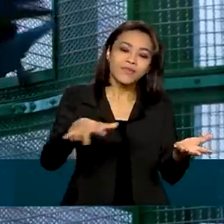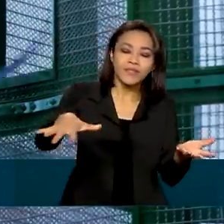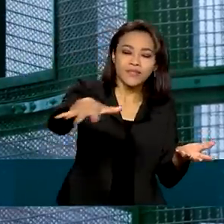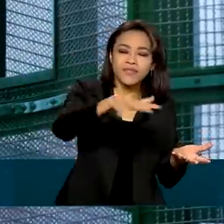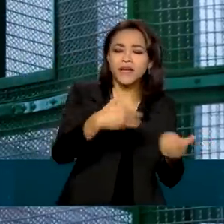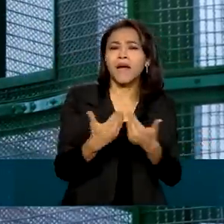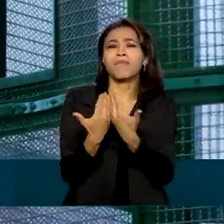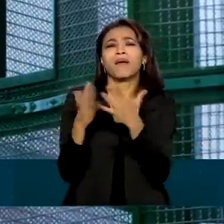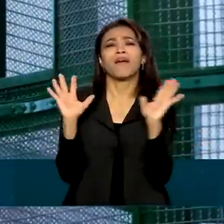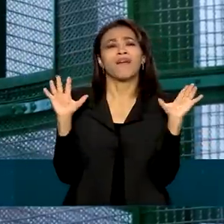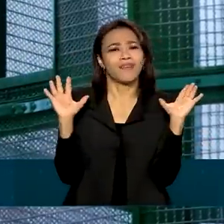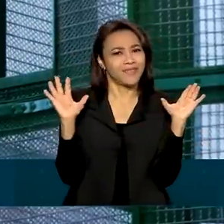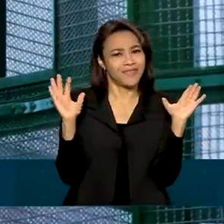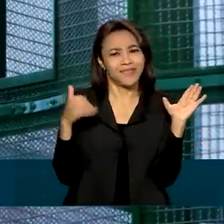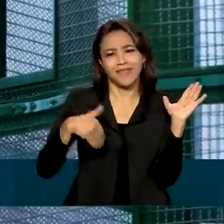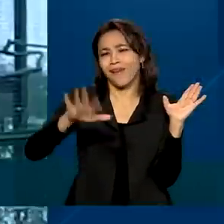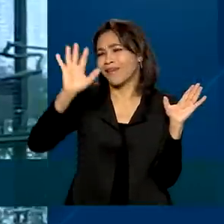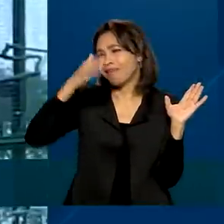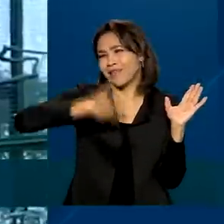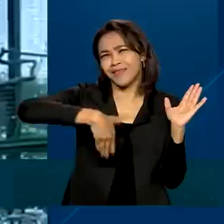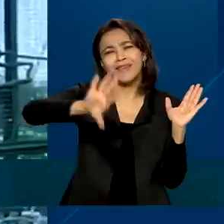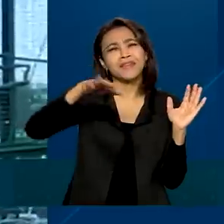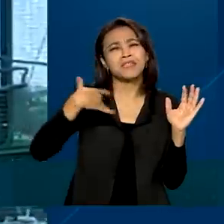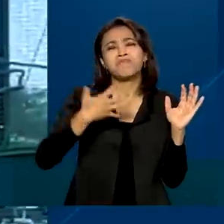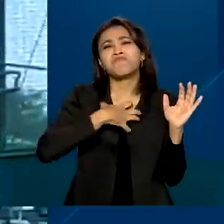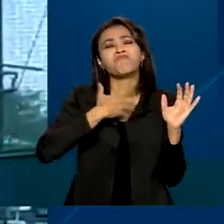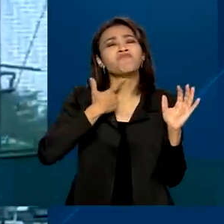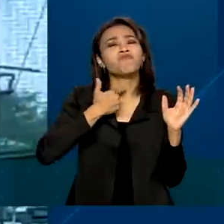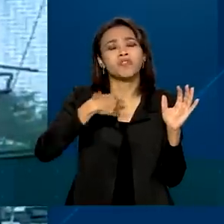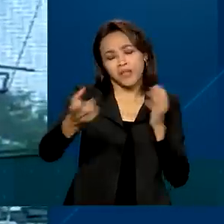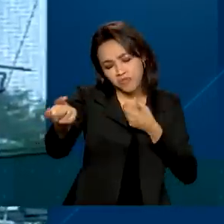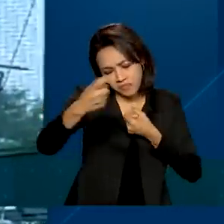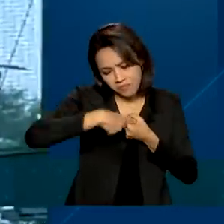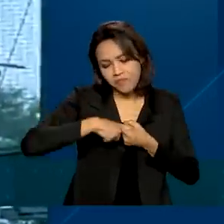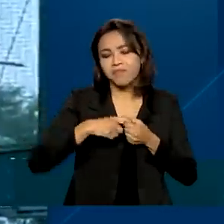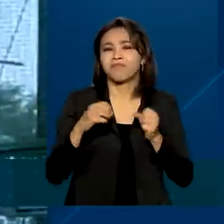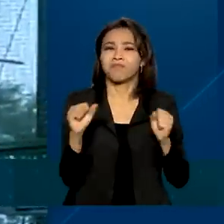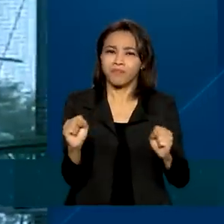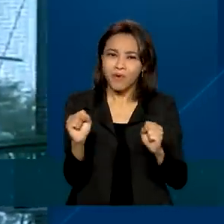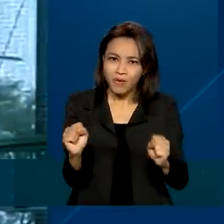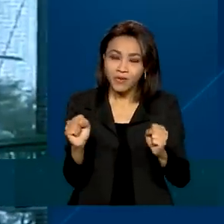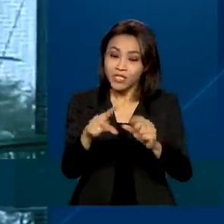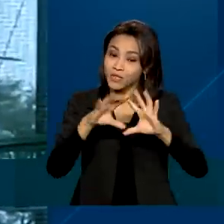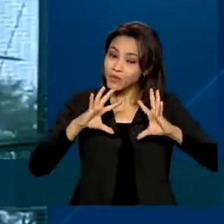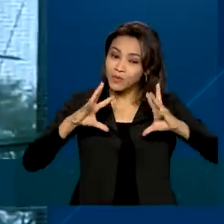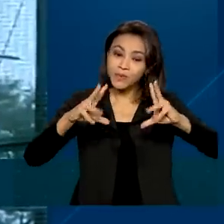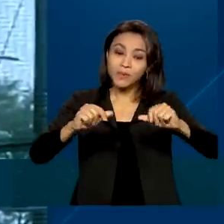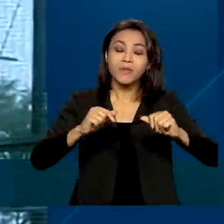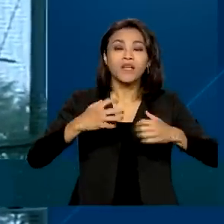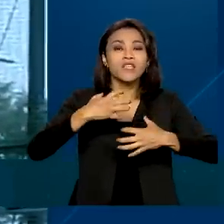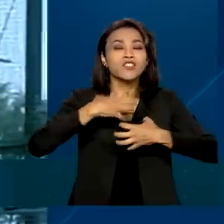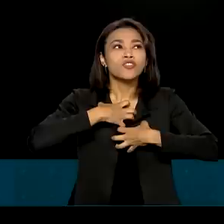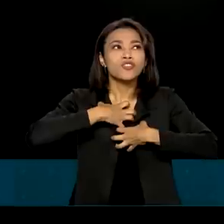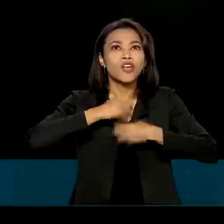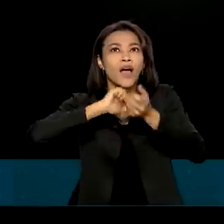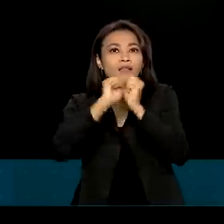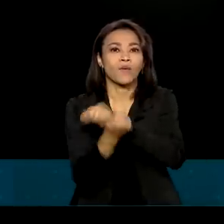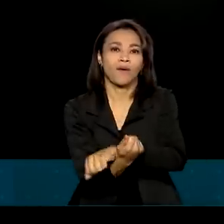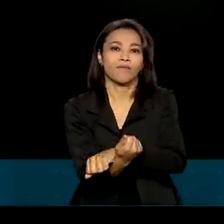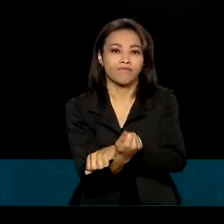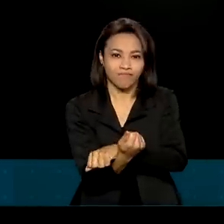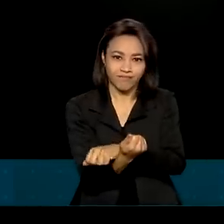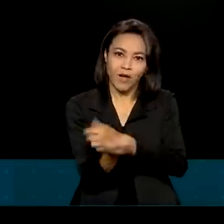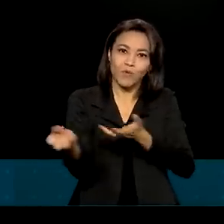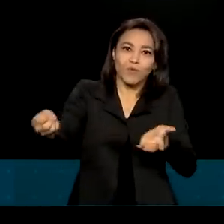ficam abertas para as aves saírem e voltarem quando quiserem. Tudo até se adequarem ao novo ambiente.